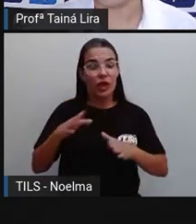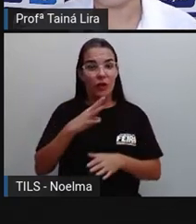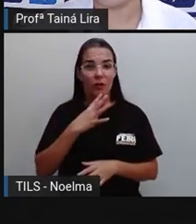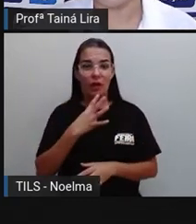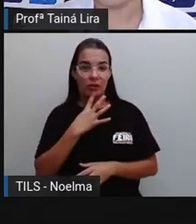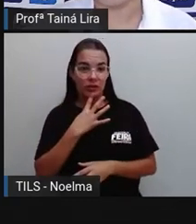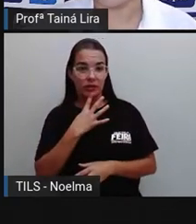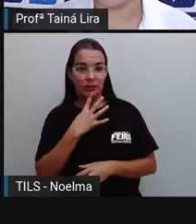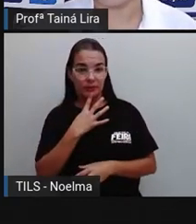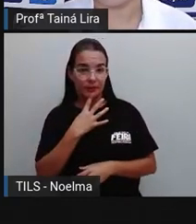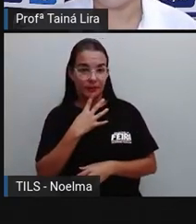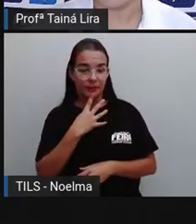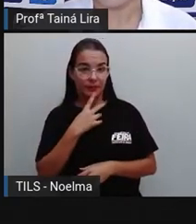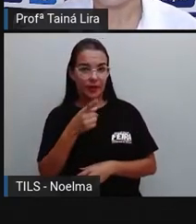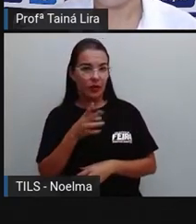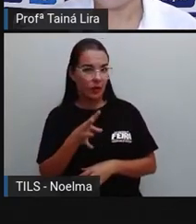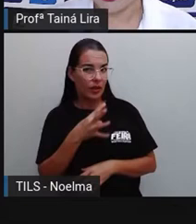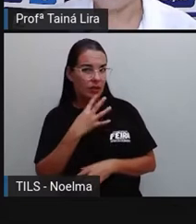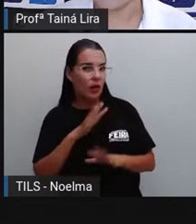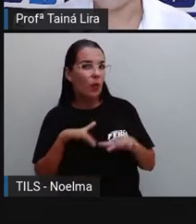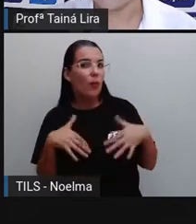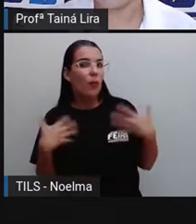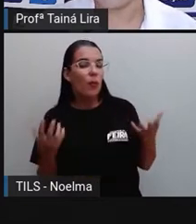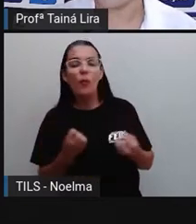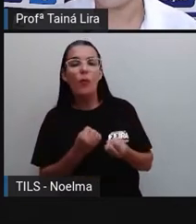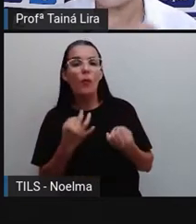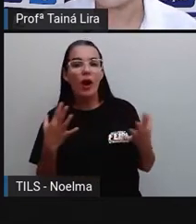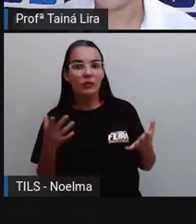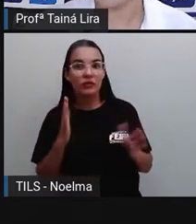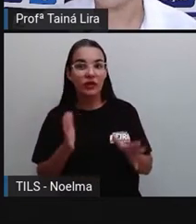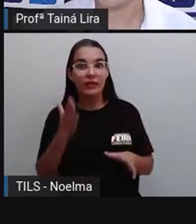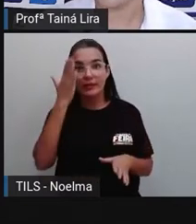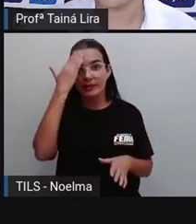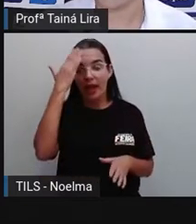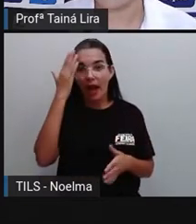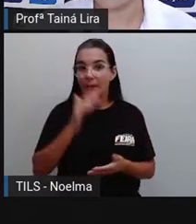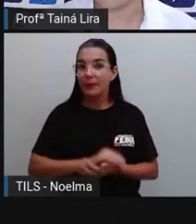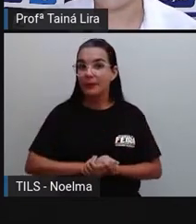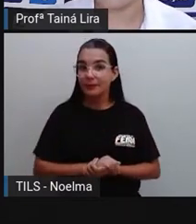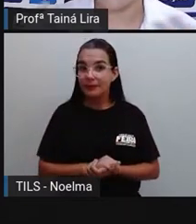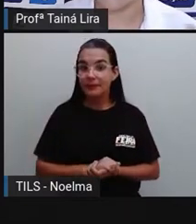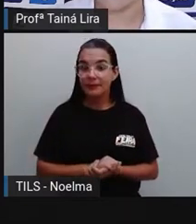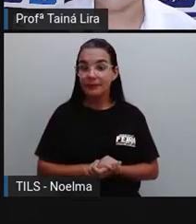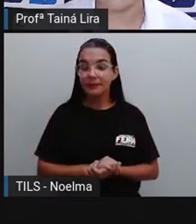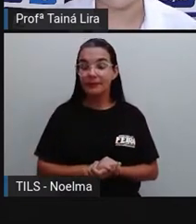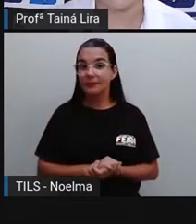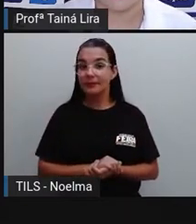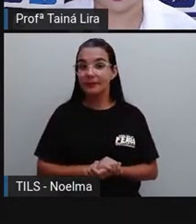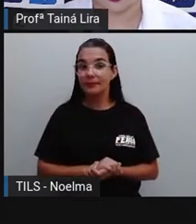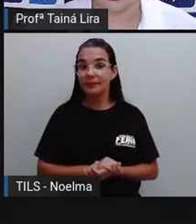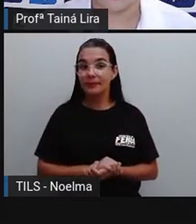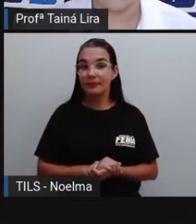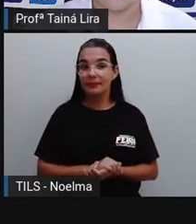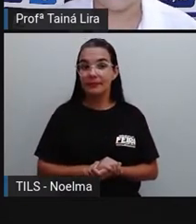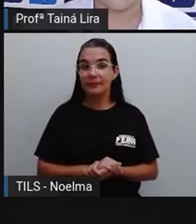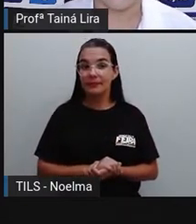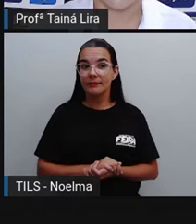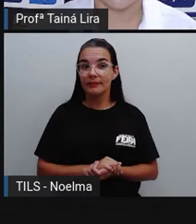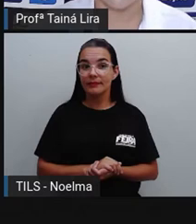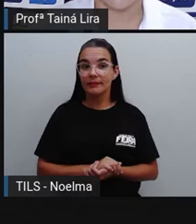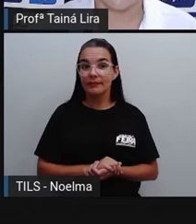ano, quais são as profissões que vocês já conhecem? Já sabem aí quais são as profissões, né? Que existem?